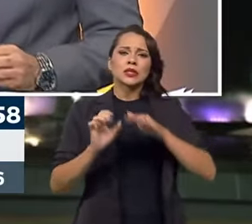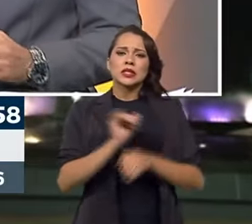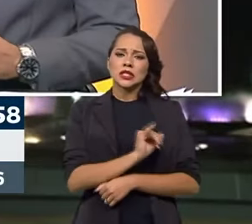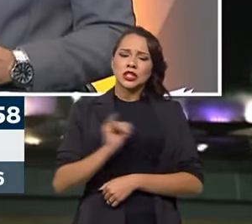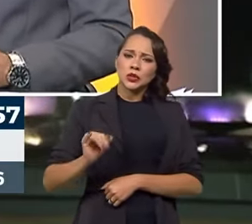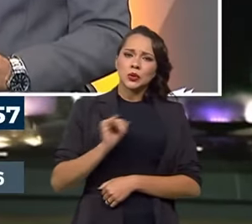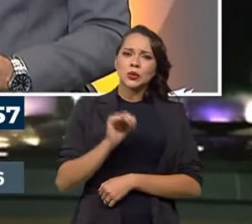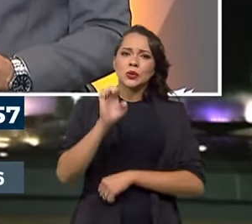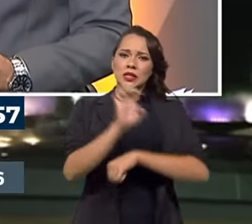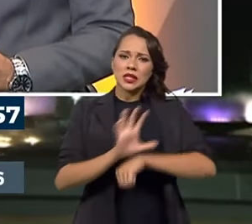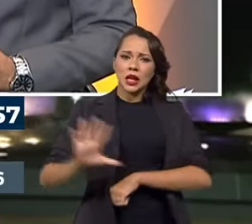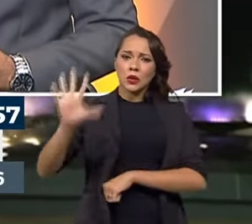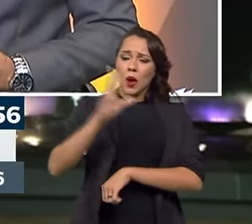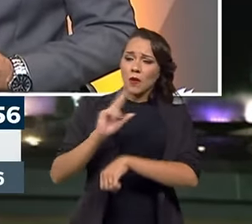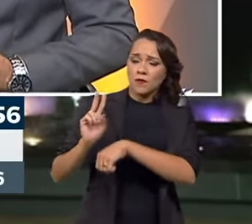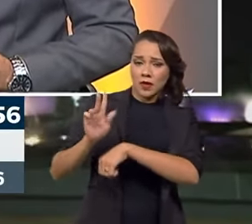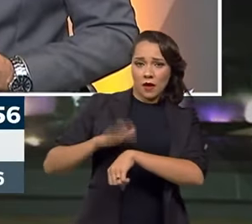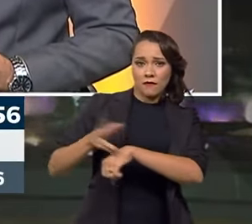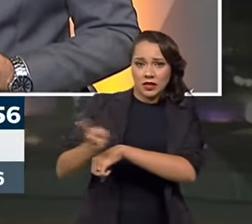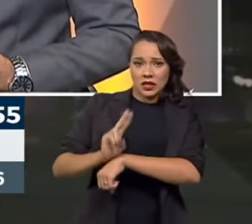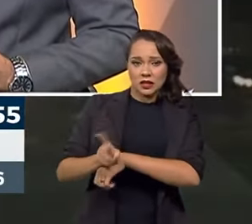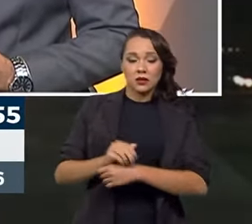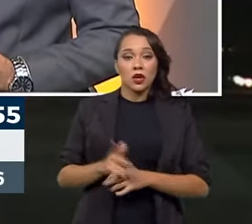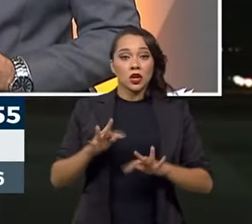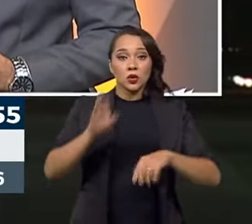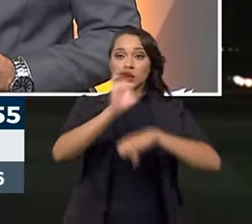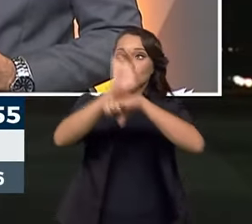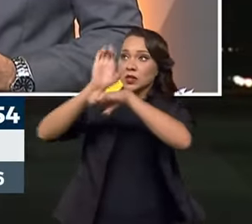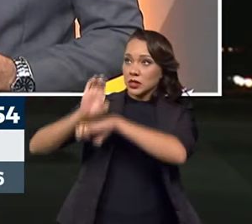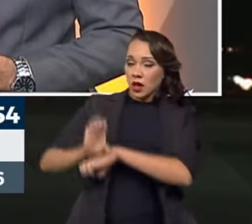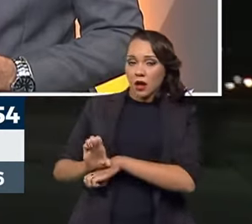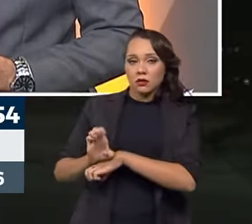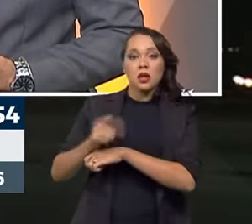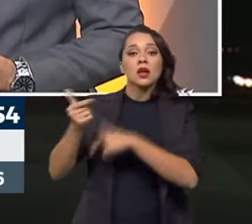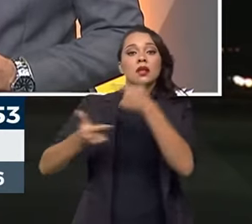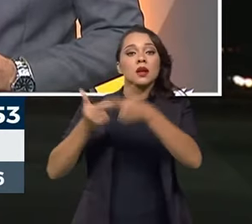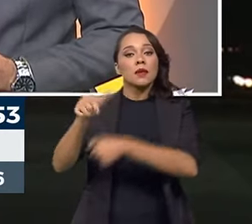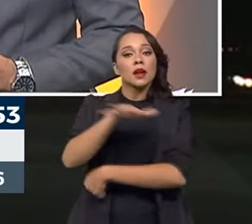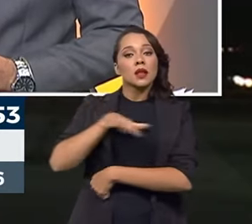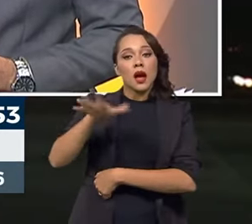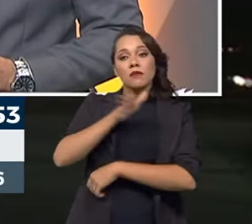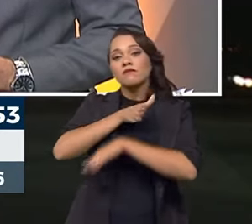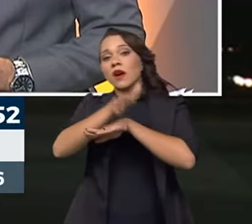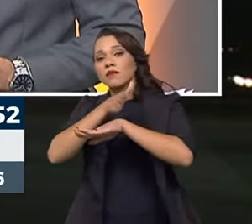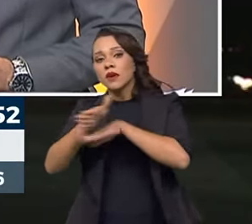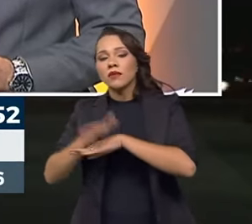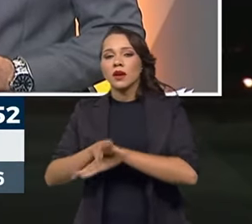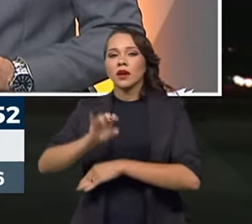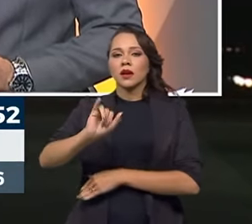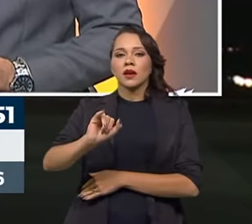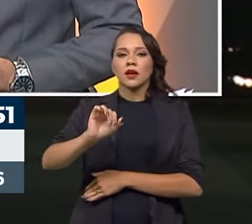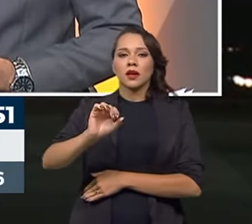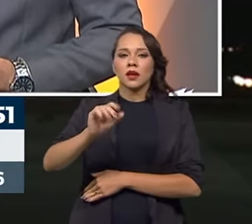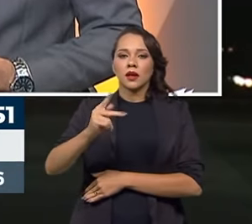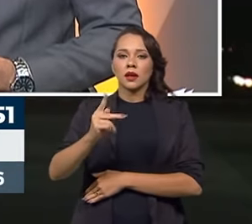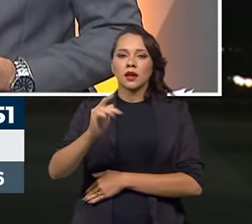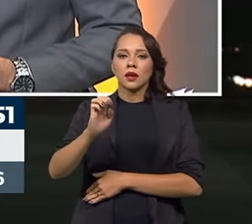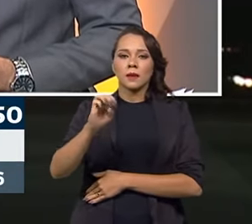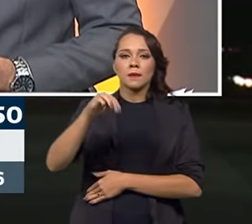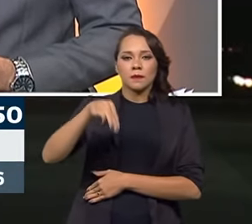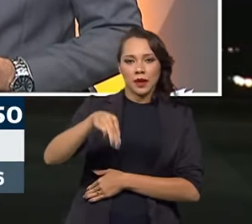fiscalização. porque quase todos os estados quem trabalha em campo o tempo todo são os IPEMs. Então,